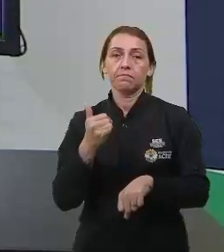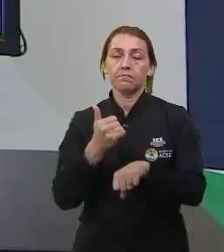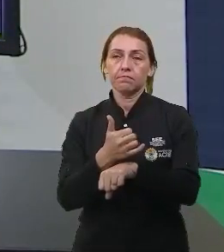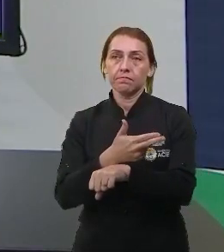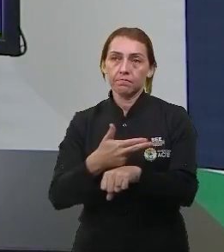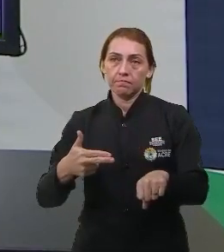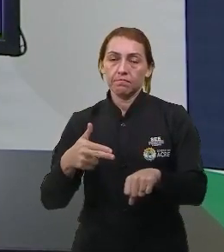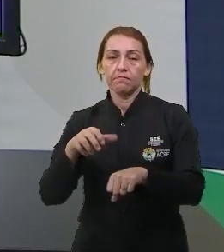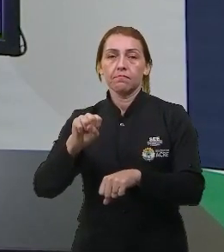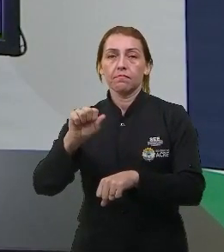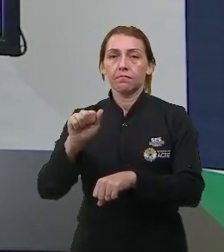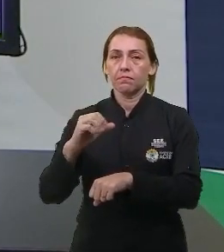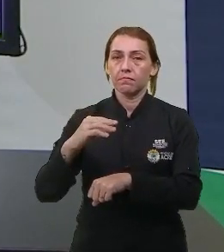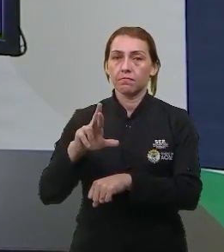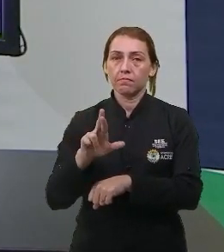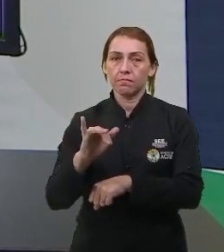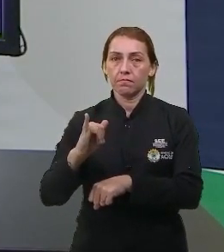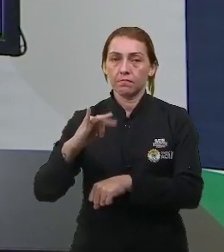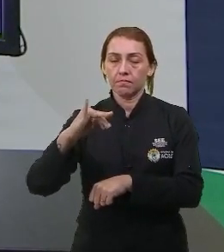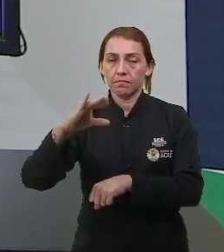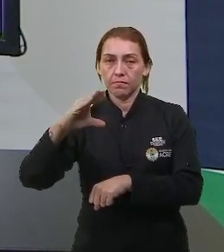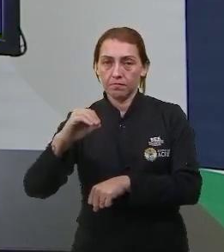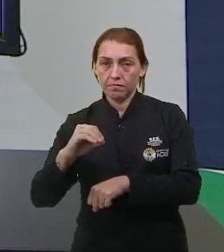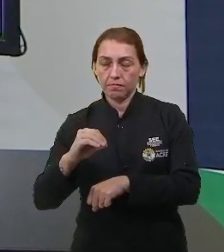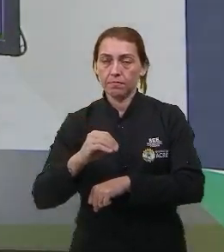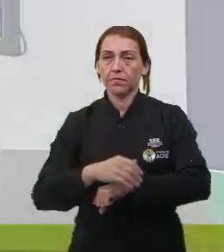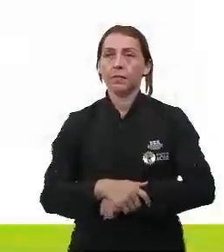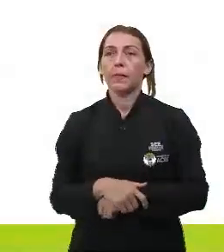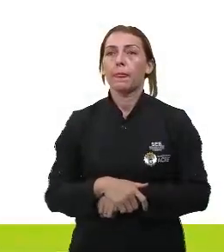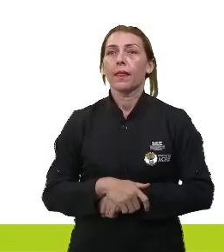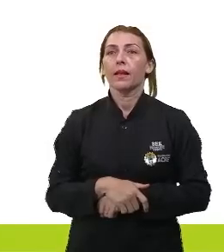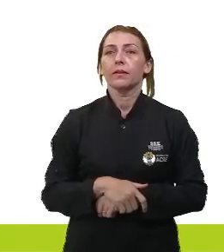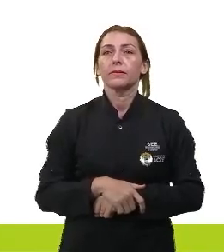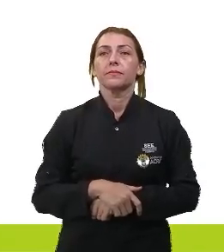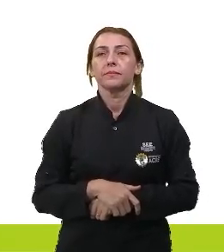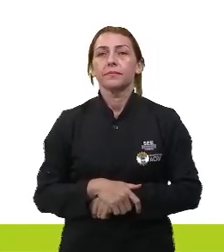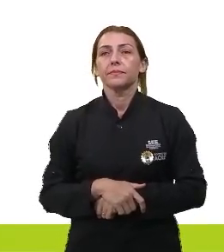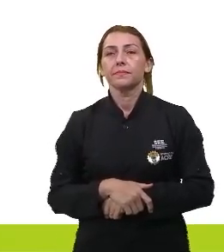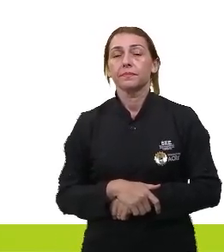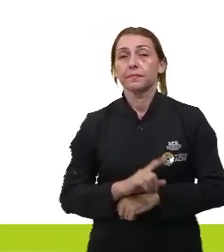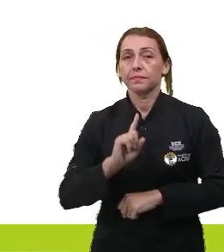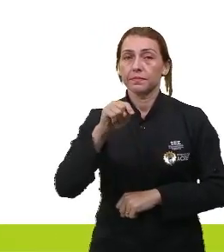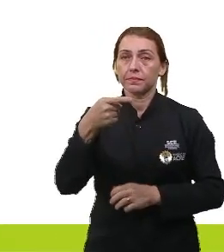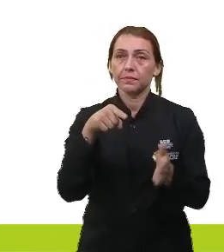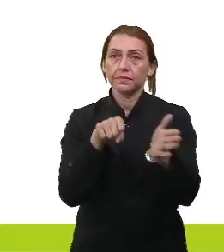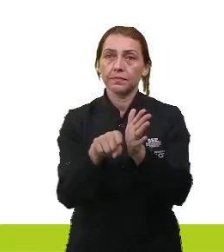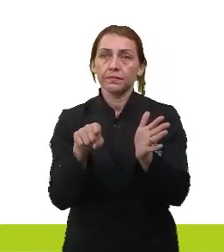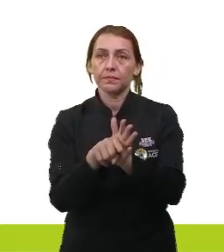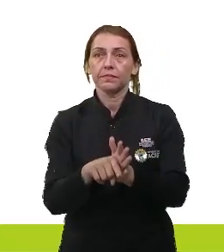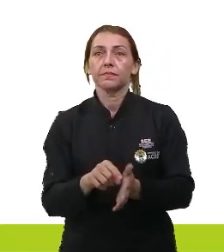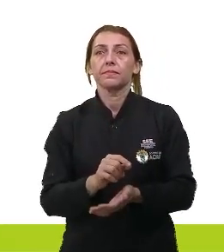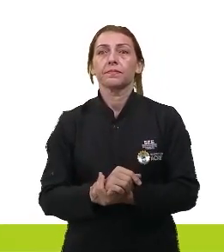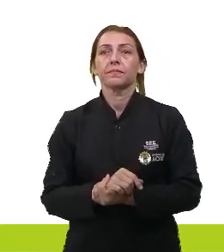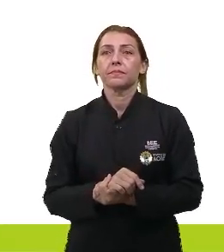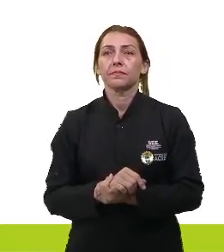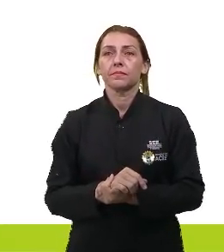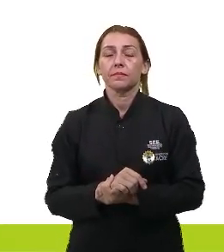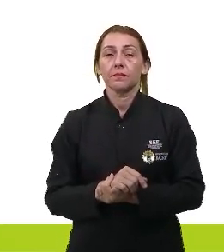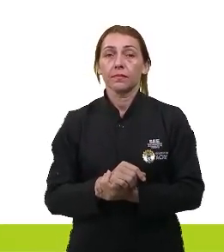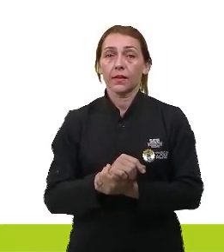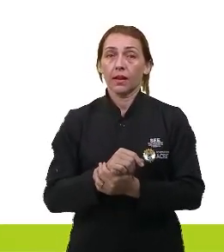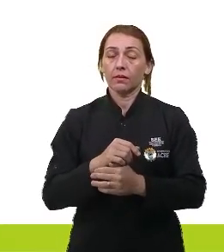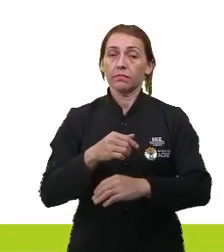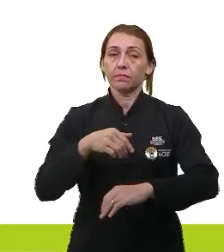sacrifício. Perfeito? Vamos para a próxima questão. A próxima questão diz o seguinte. As